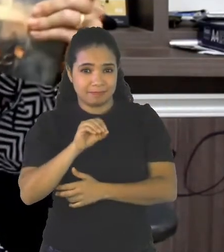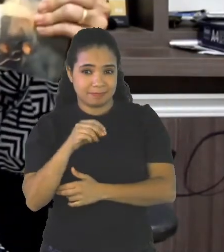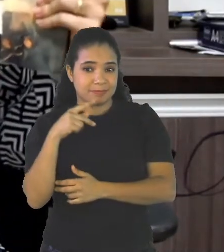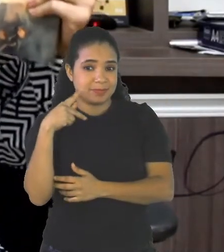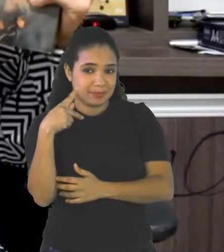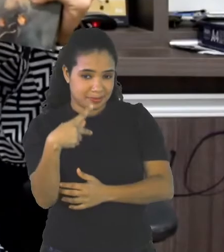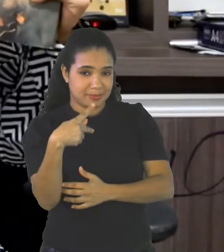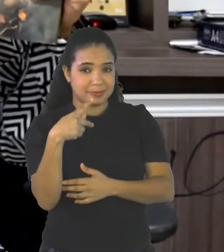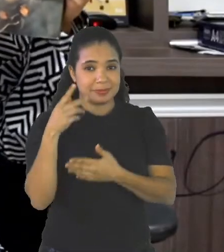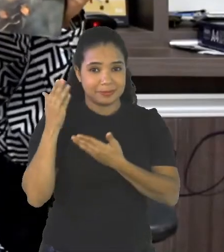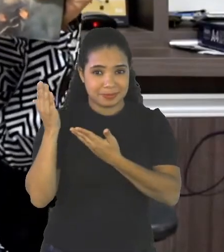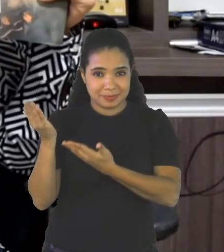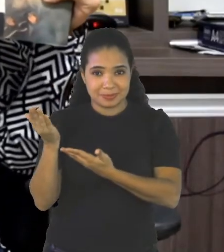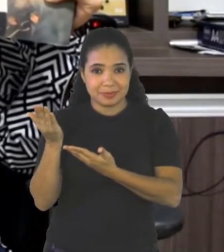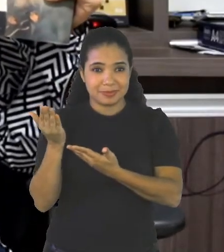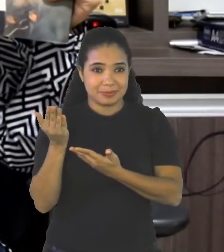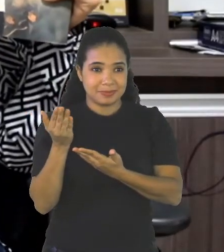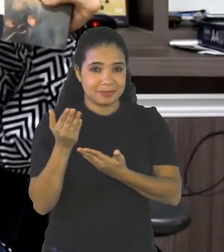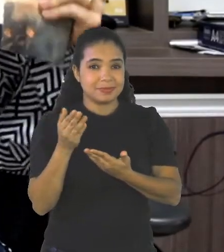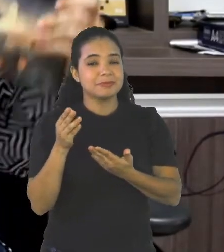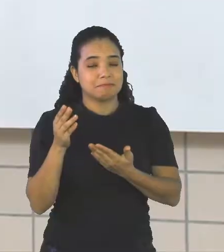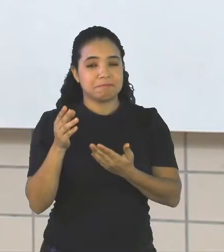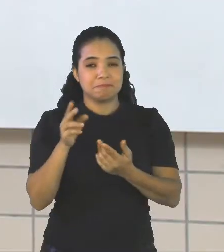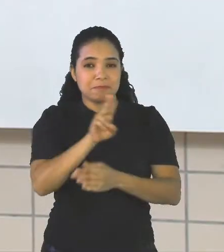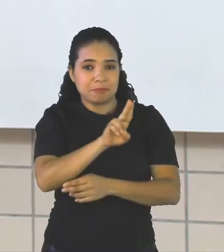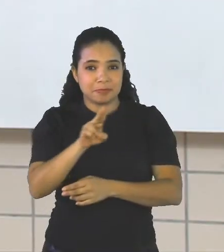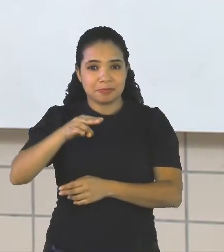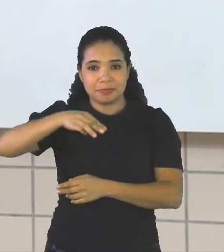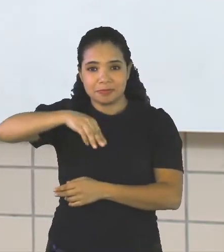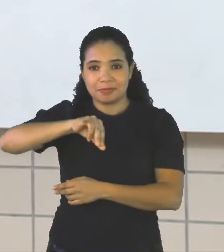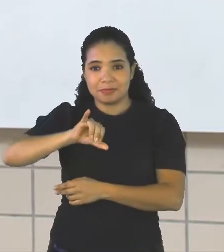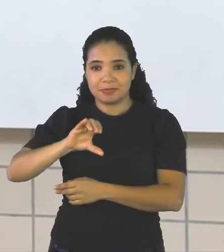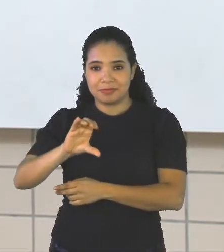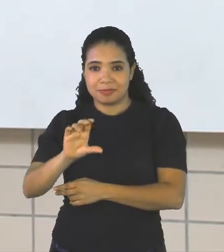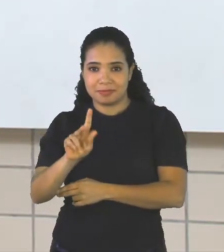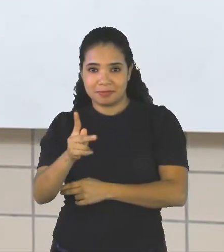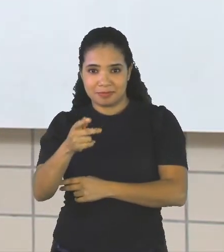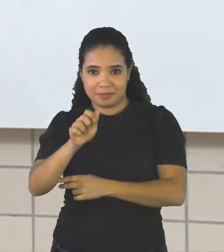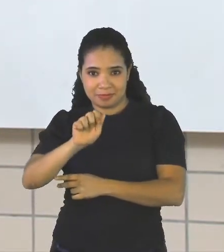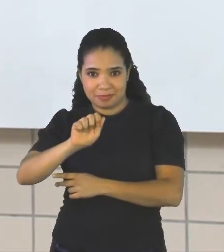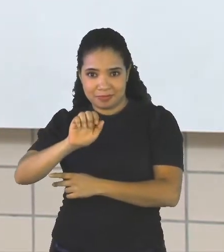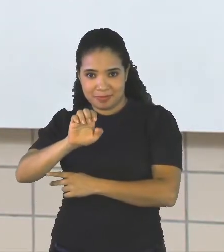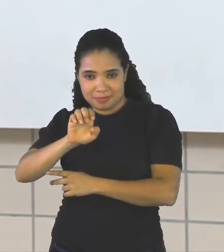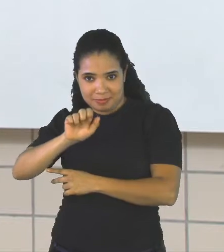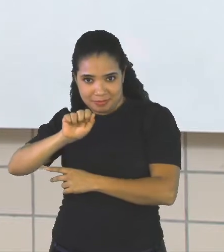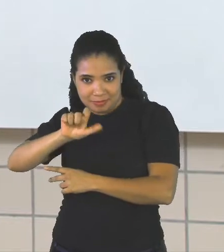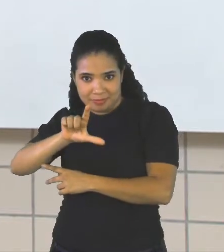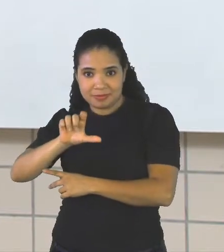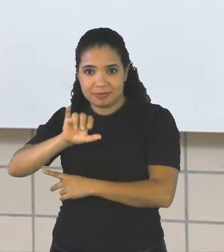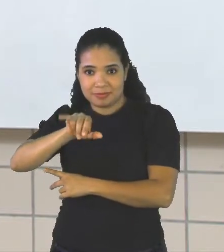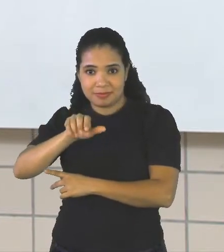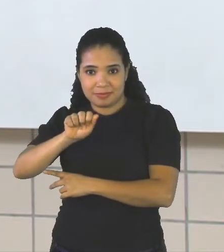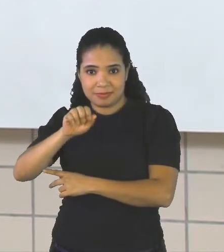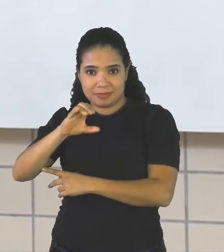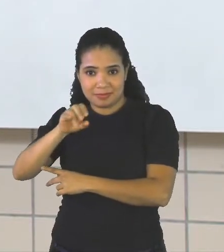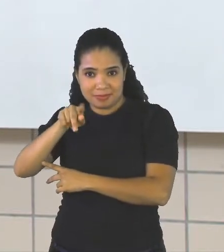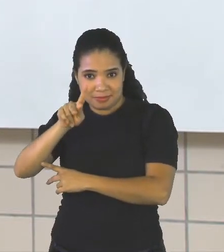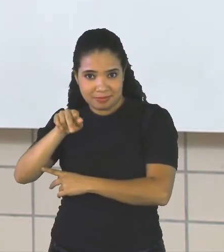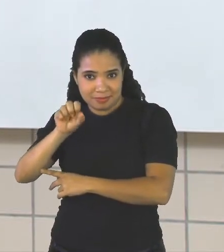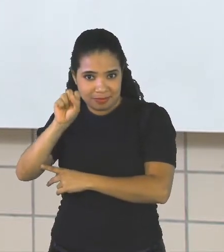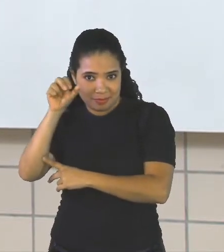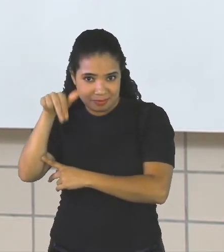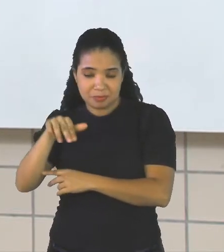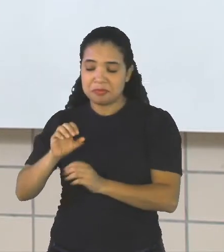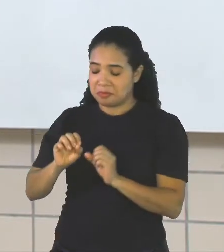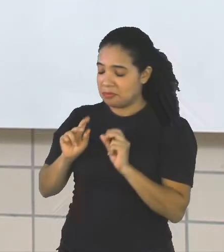This one Here Michael Jackson Alright Thank you And Daniela When Was